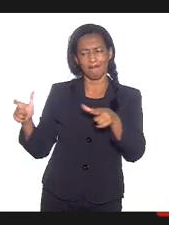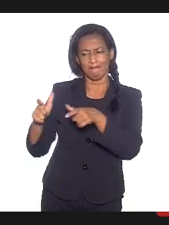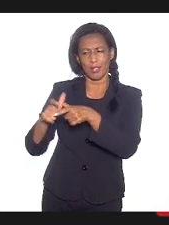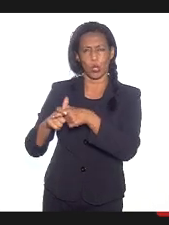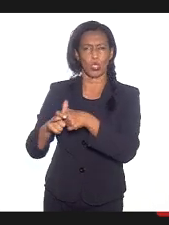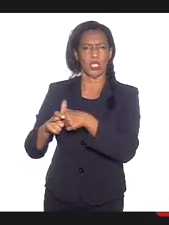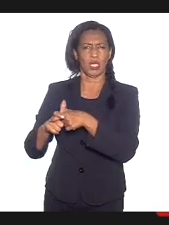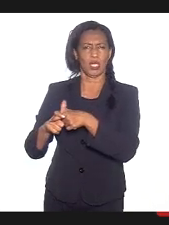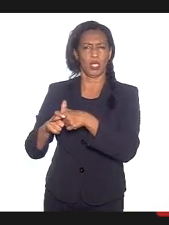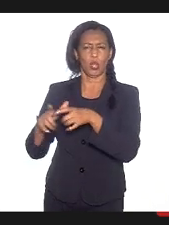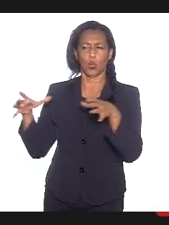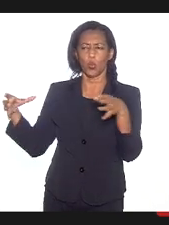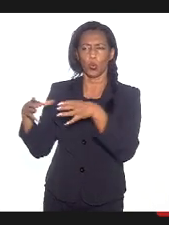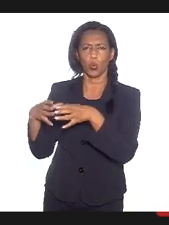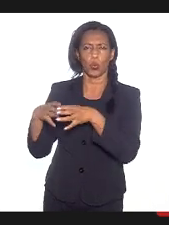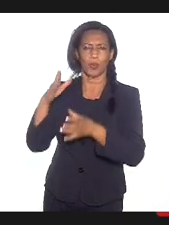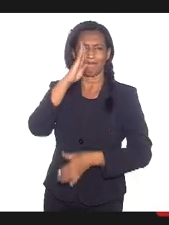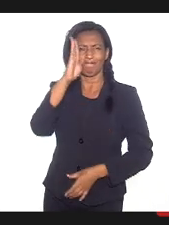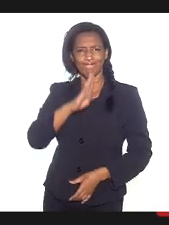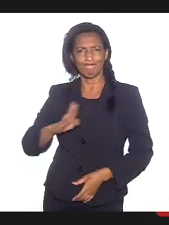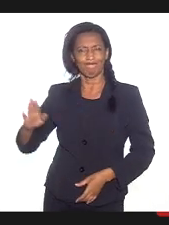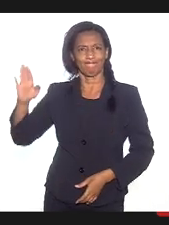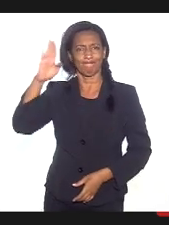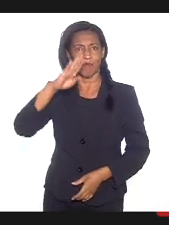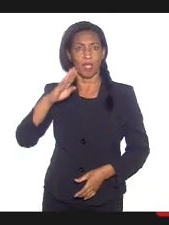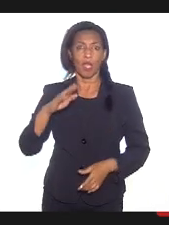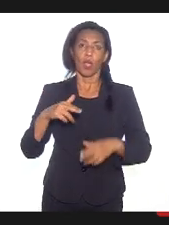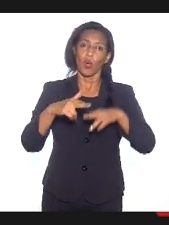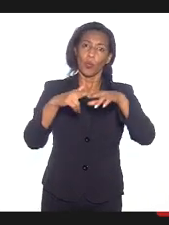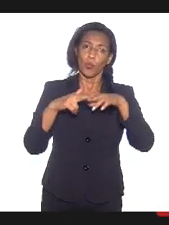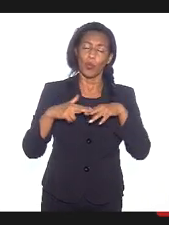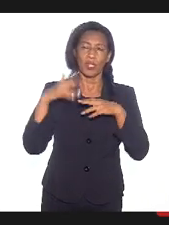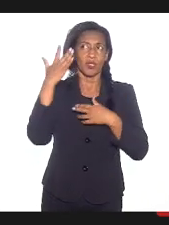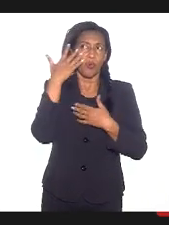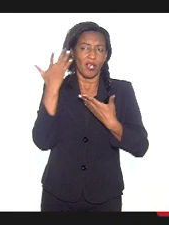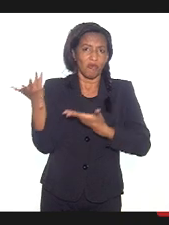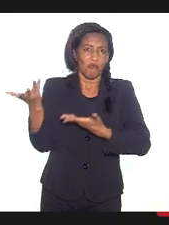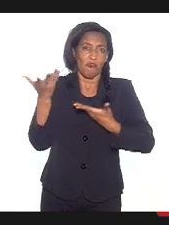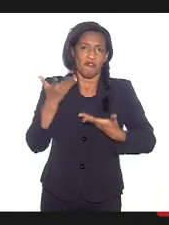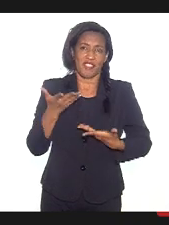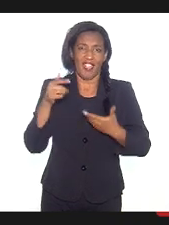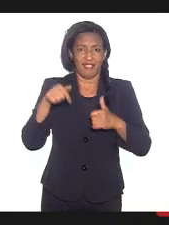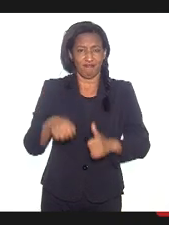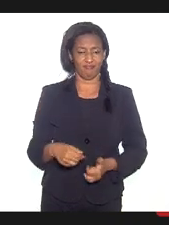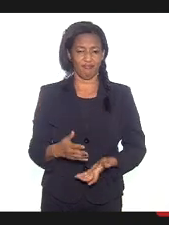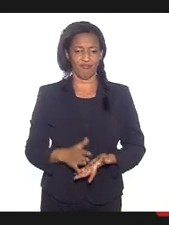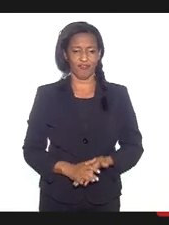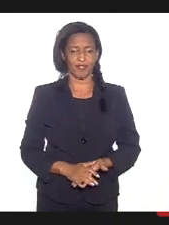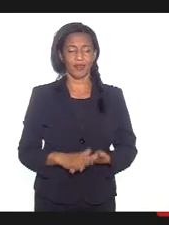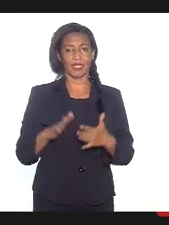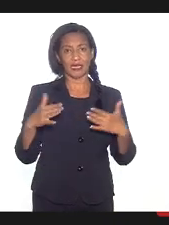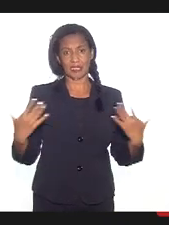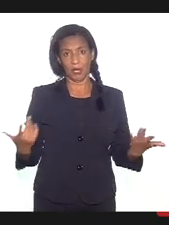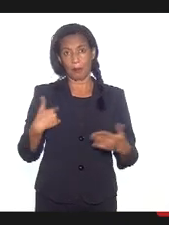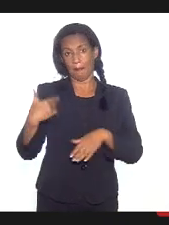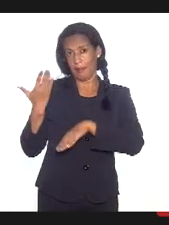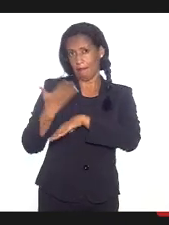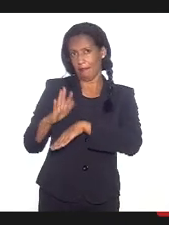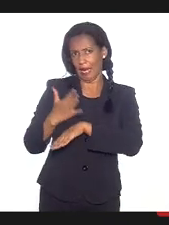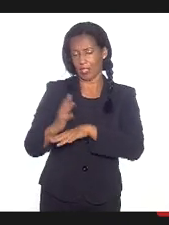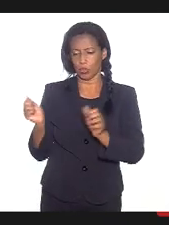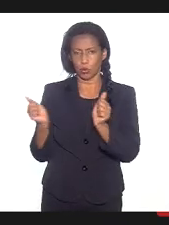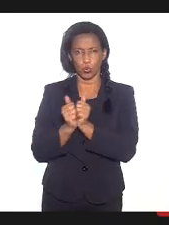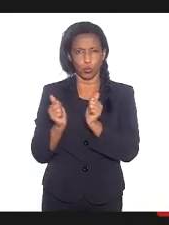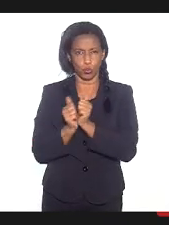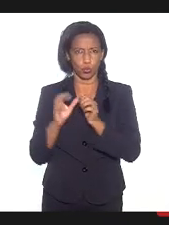brasileiro. Eu acho que por isso também fui indicado aqui. Tanto pela minha atuação prática em questões de liberdade religiosa, junto às comissões,